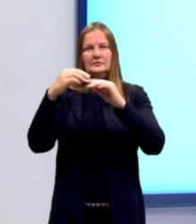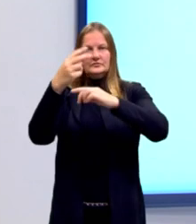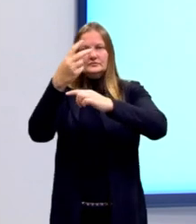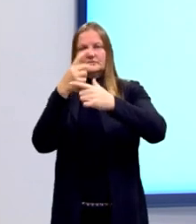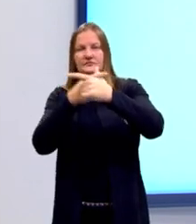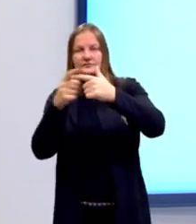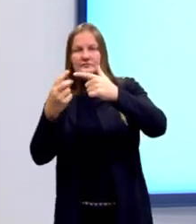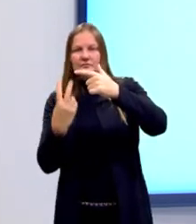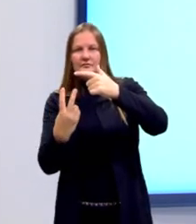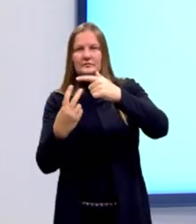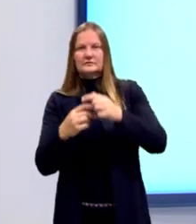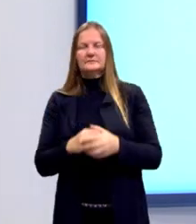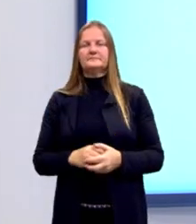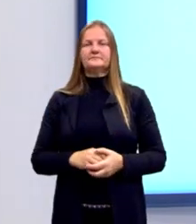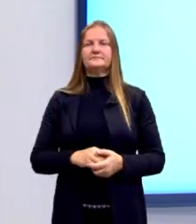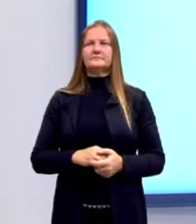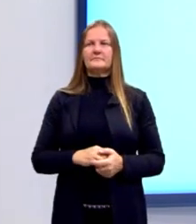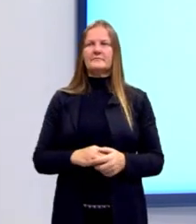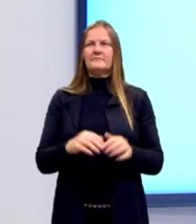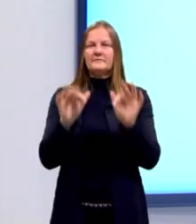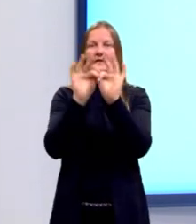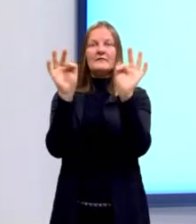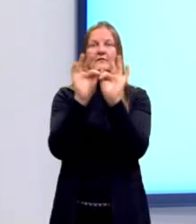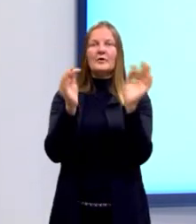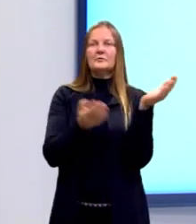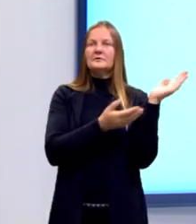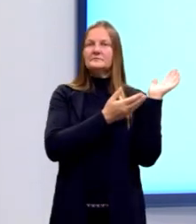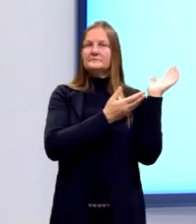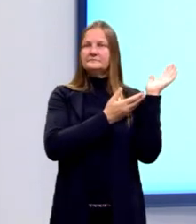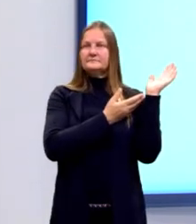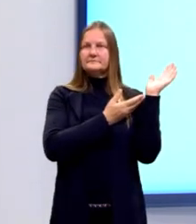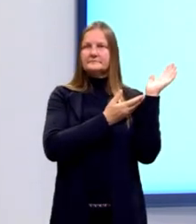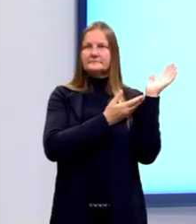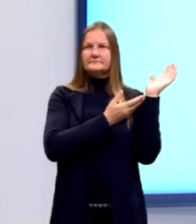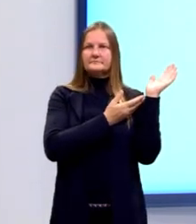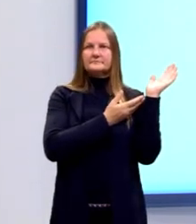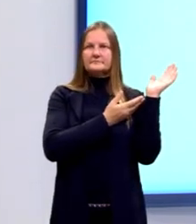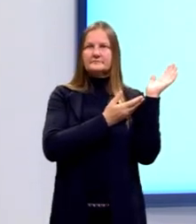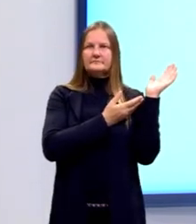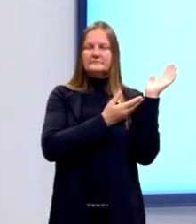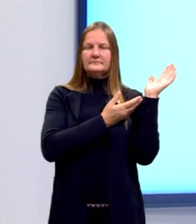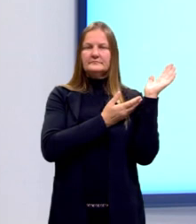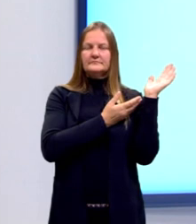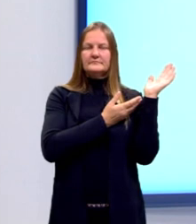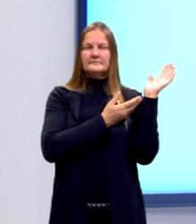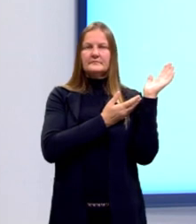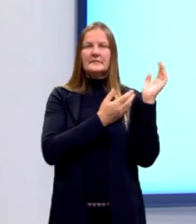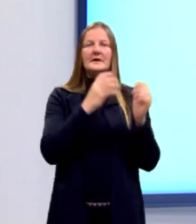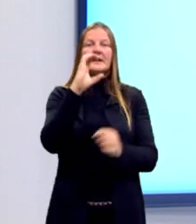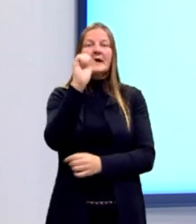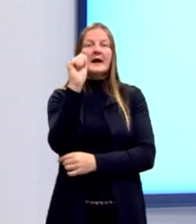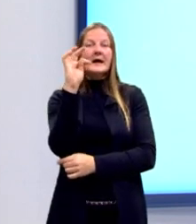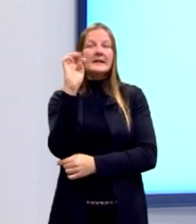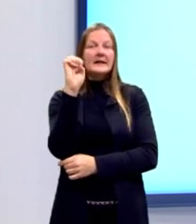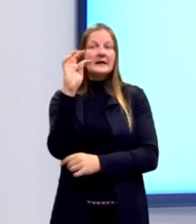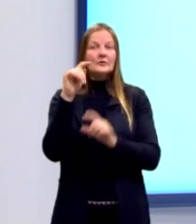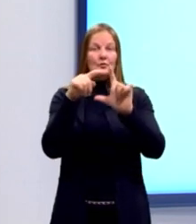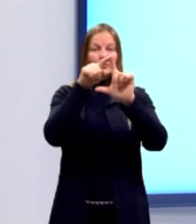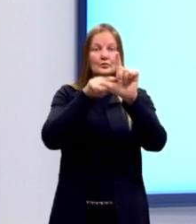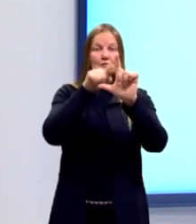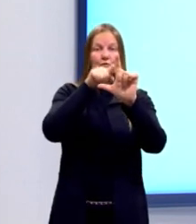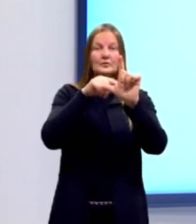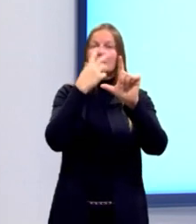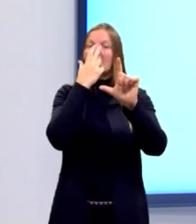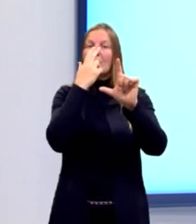cateto, dividido por dois. Aqui nós identificamos o cateto, então, sendo lado. Então, a área seria